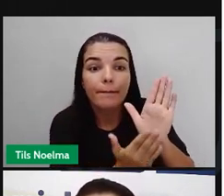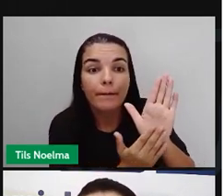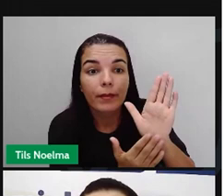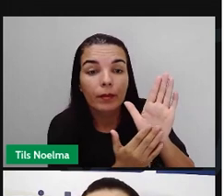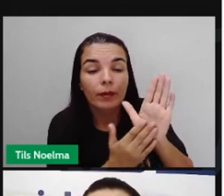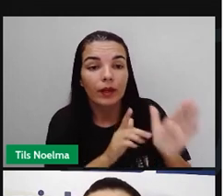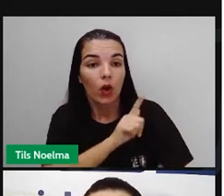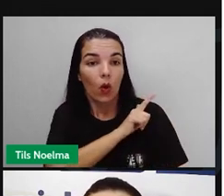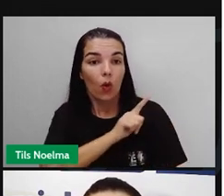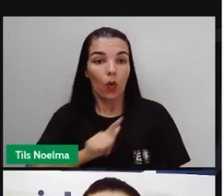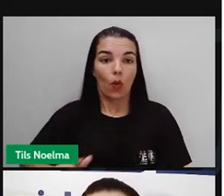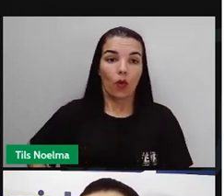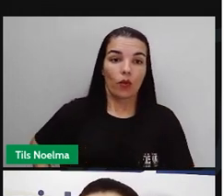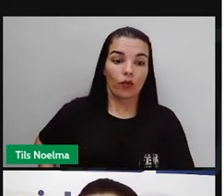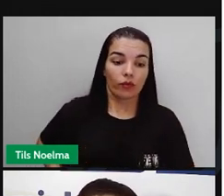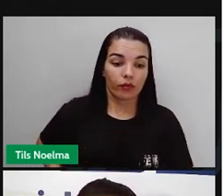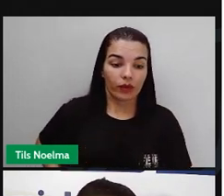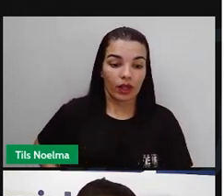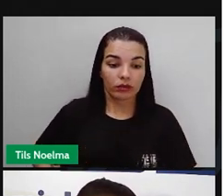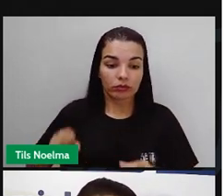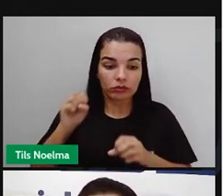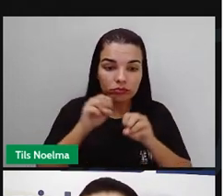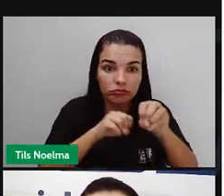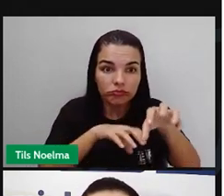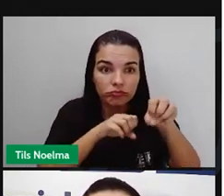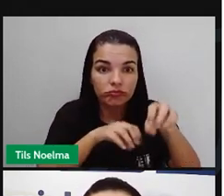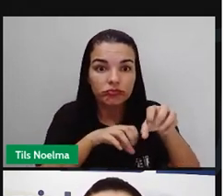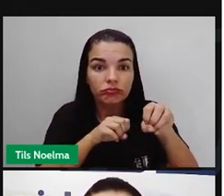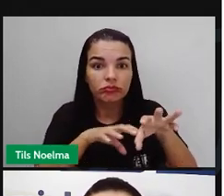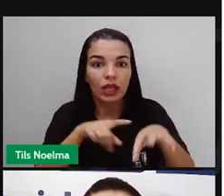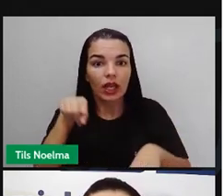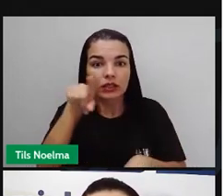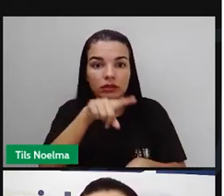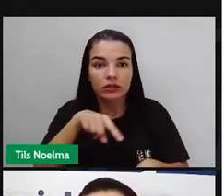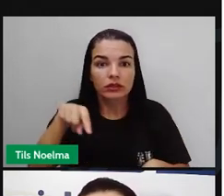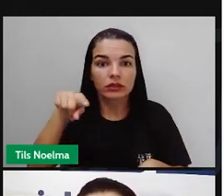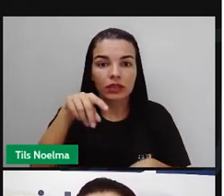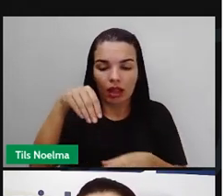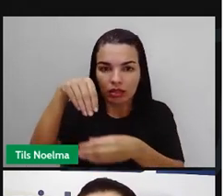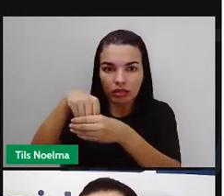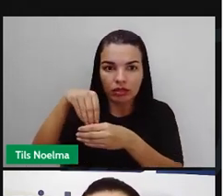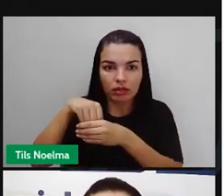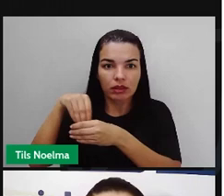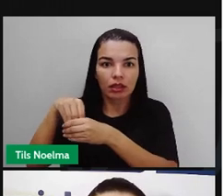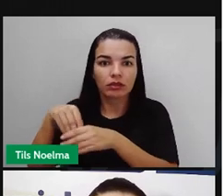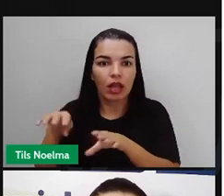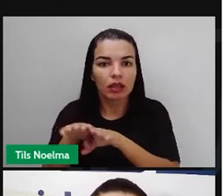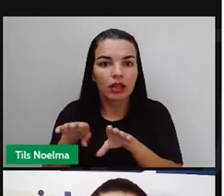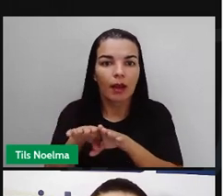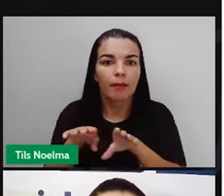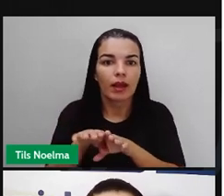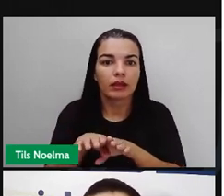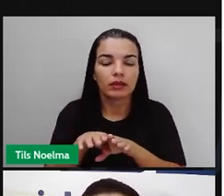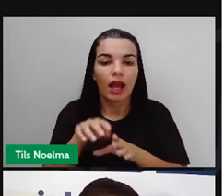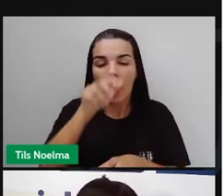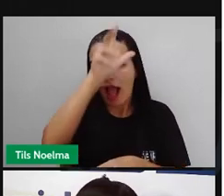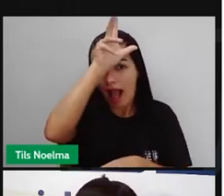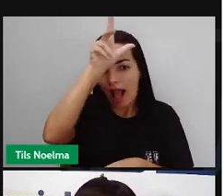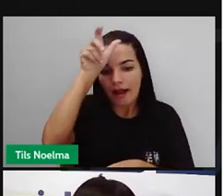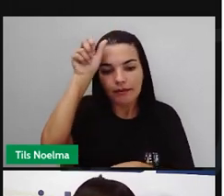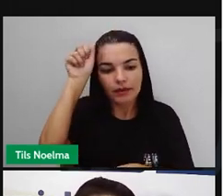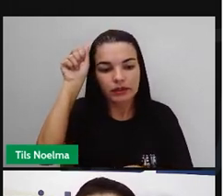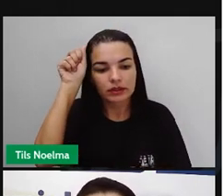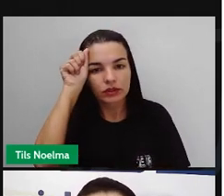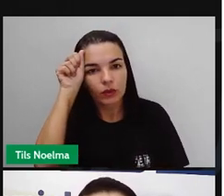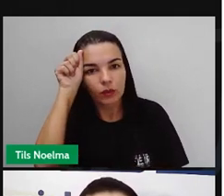interno com destino à Amazônia e suas consequências para os migrantes, para os povos indígenas e para